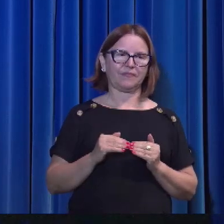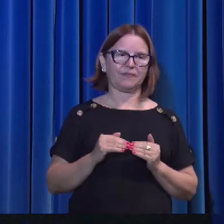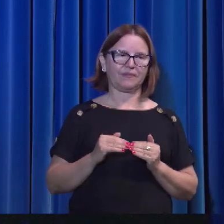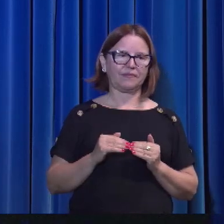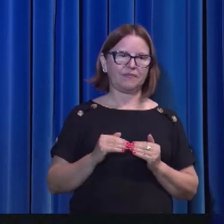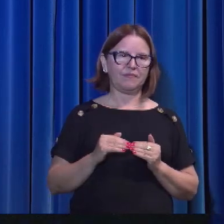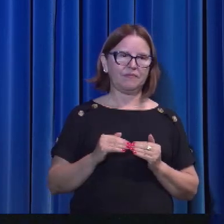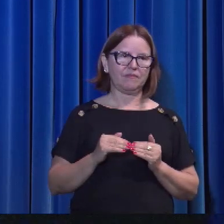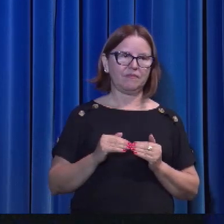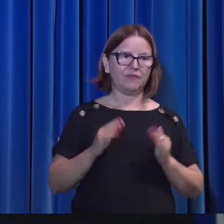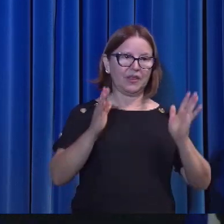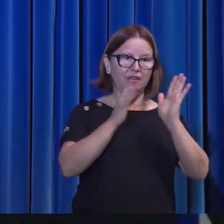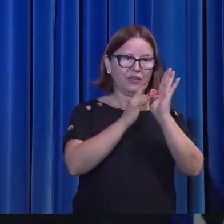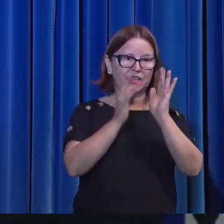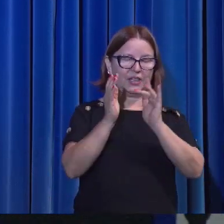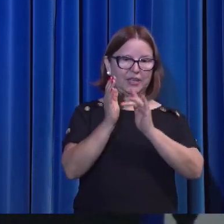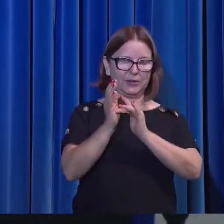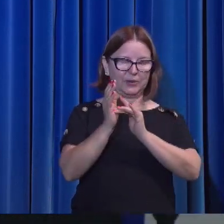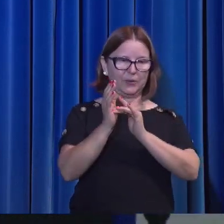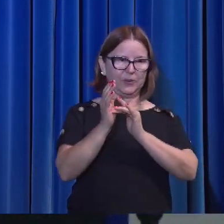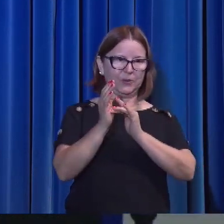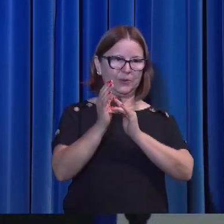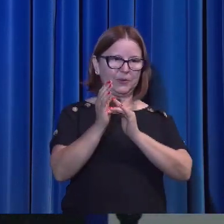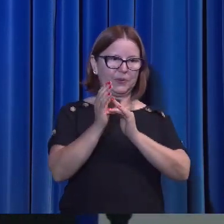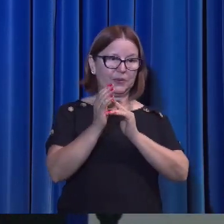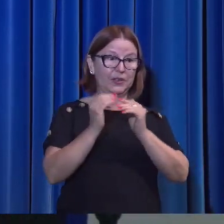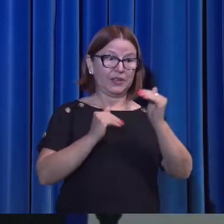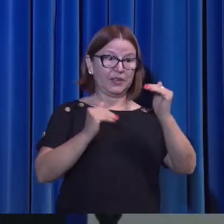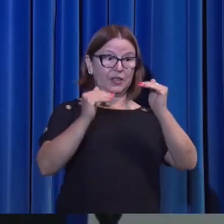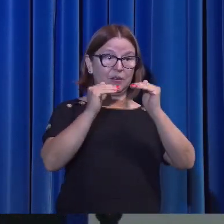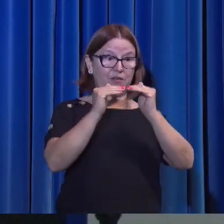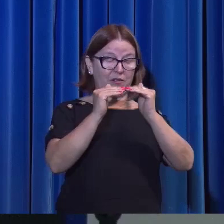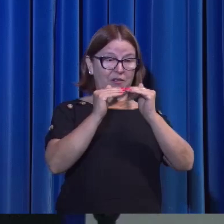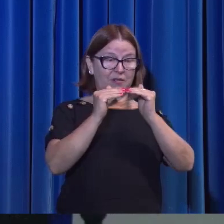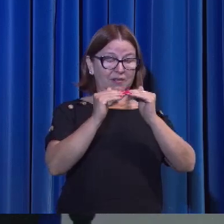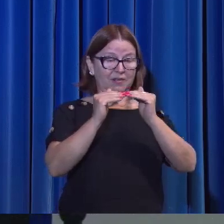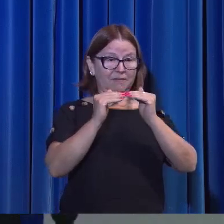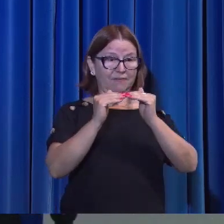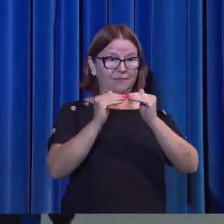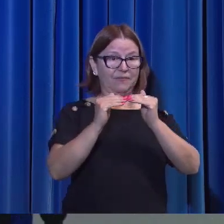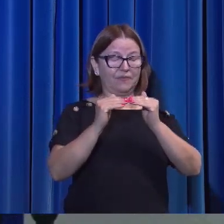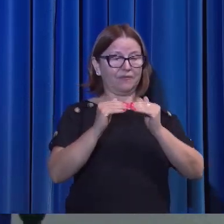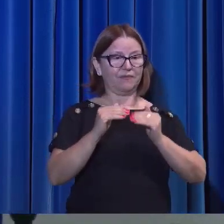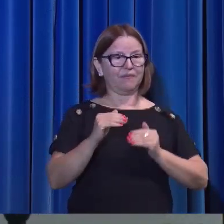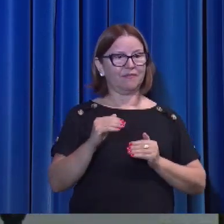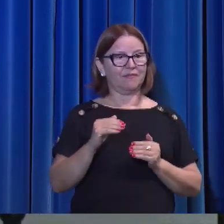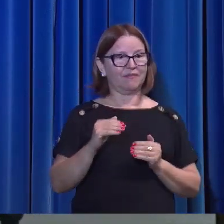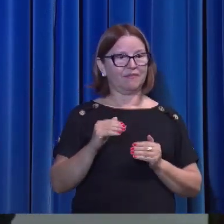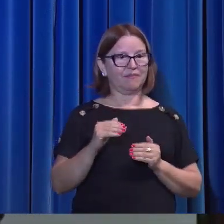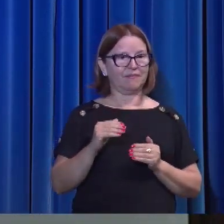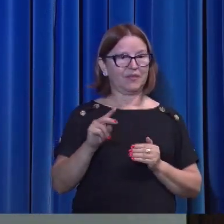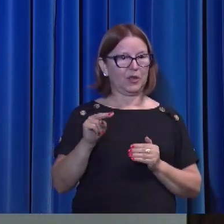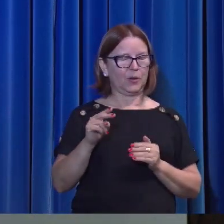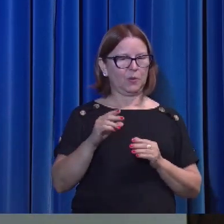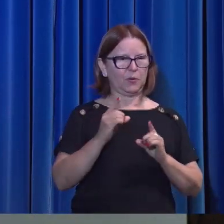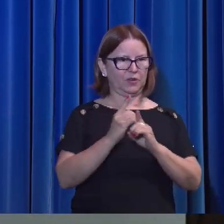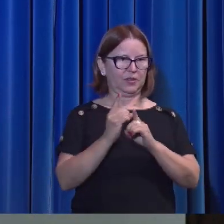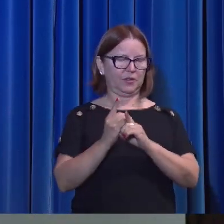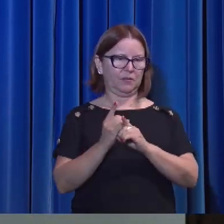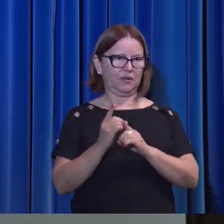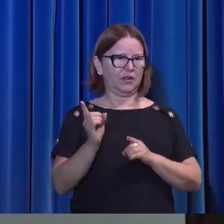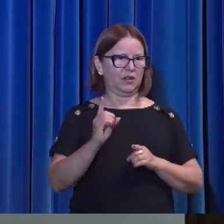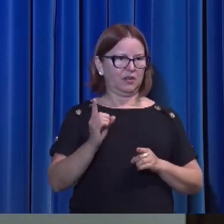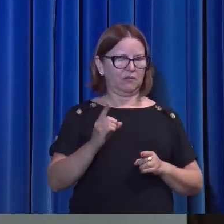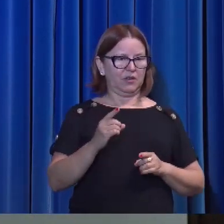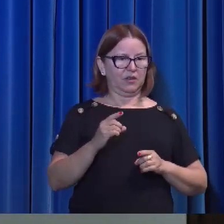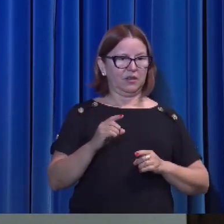Jesus aqui coloca-se numa posição. Eu rogarei ao Pai. Não é como eu quando oro a Deus.